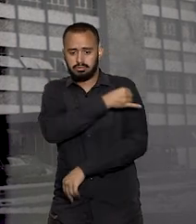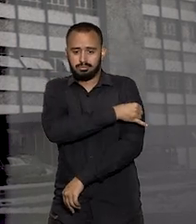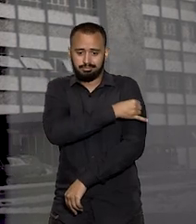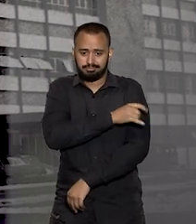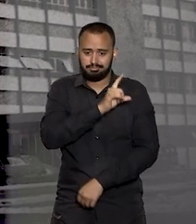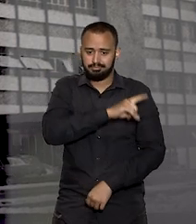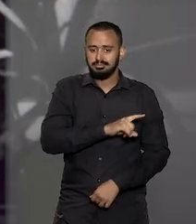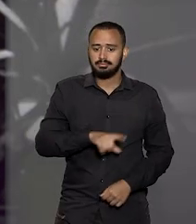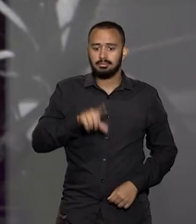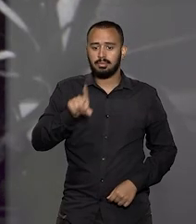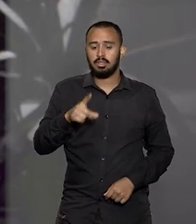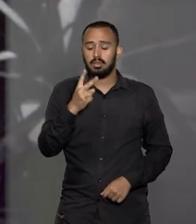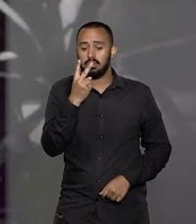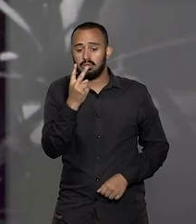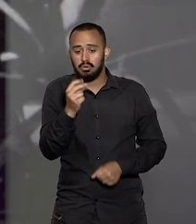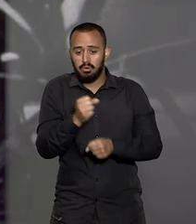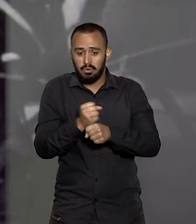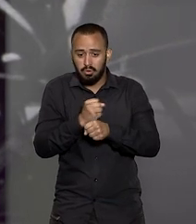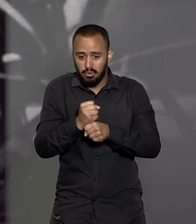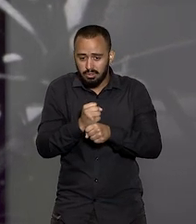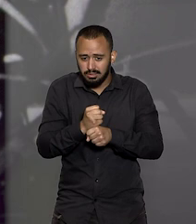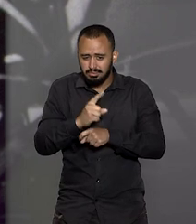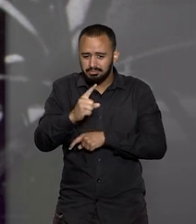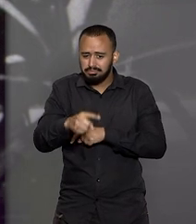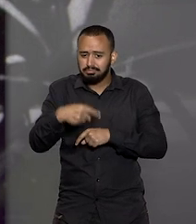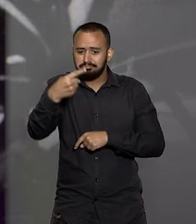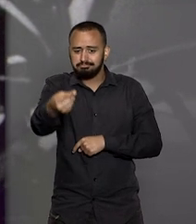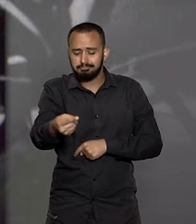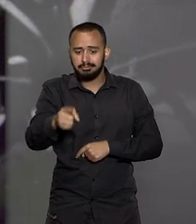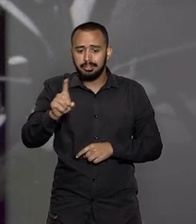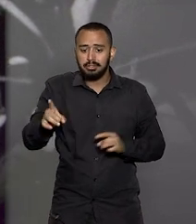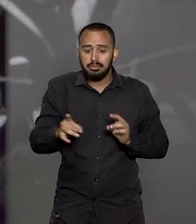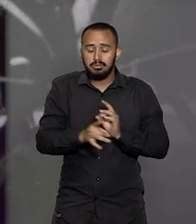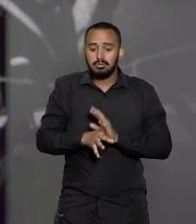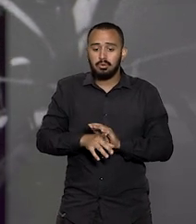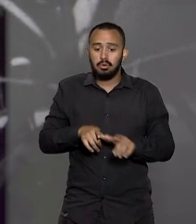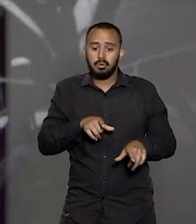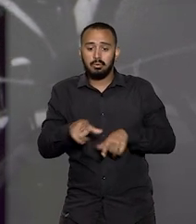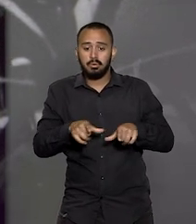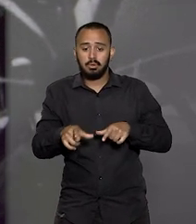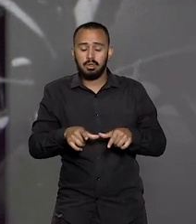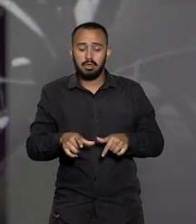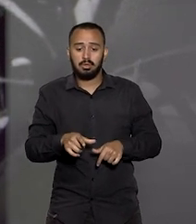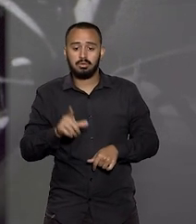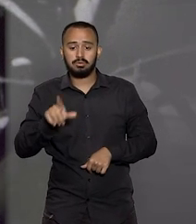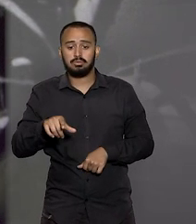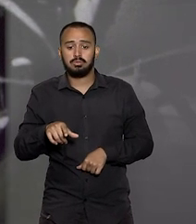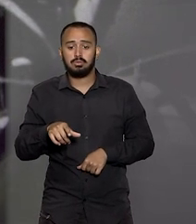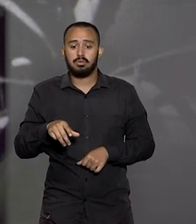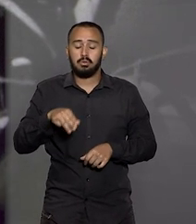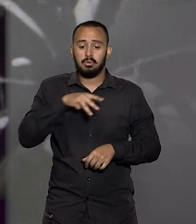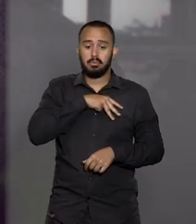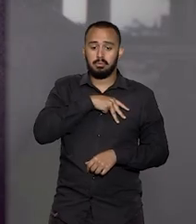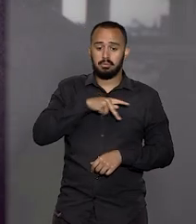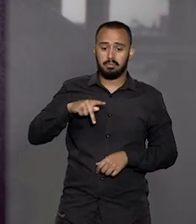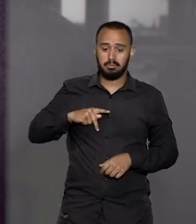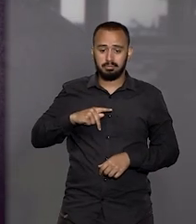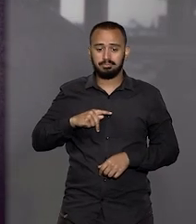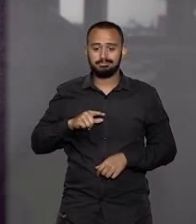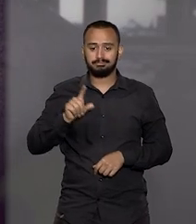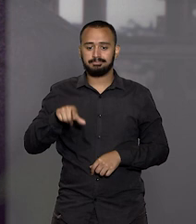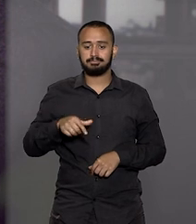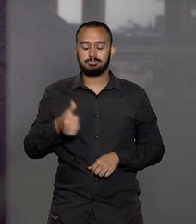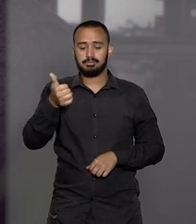Rio de Janeiro. E apenas dois anos depois, já era promotor de Justiça do Ministério Público do Paraná. Em